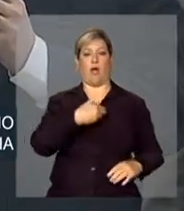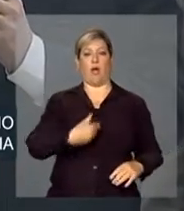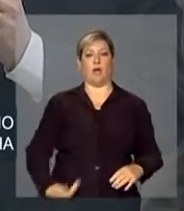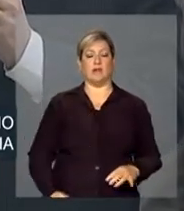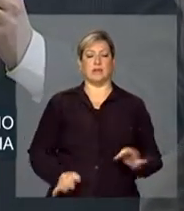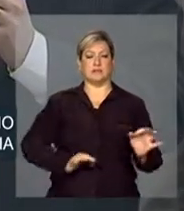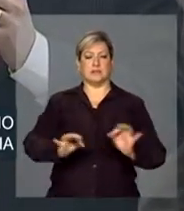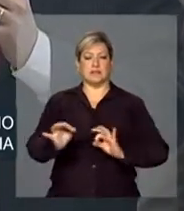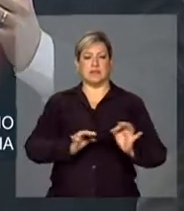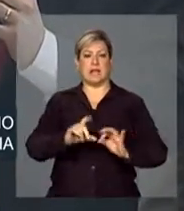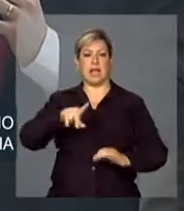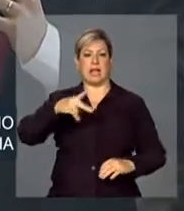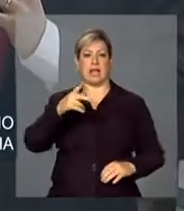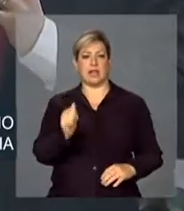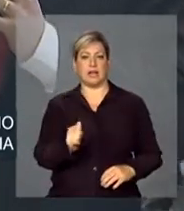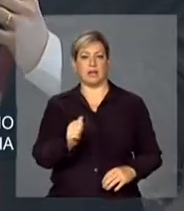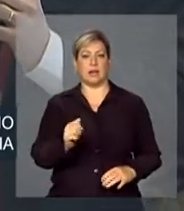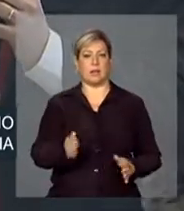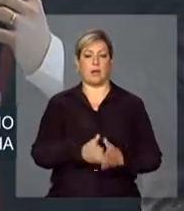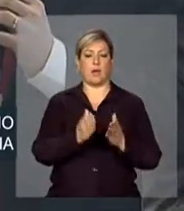linha da pobreza? Olha só, Demetri,